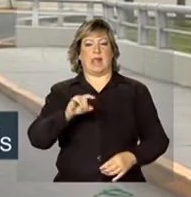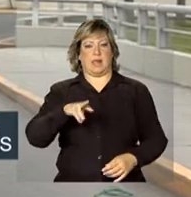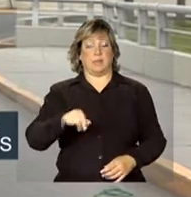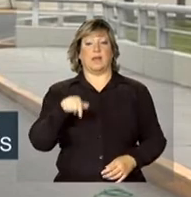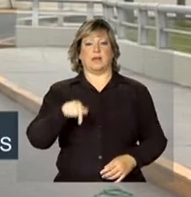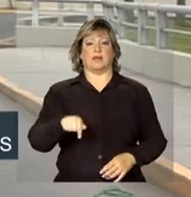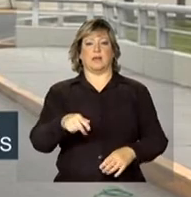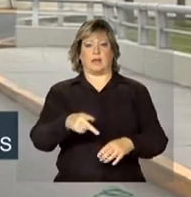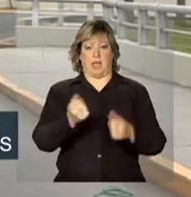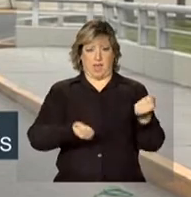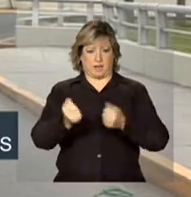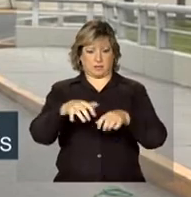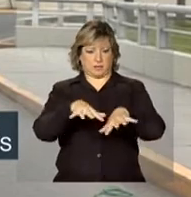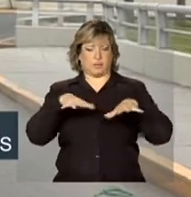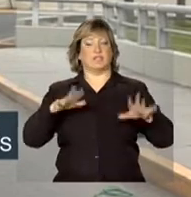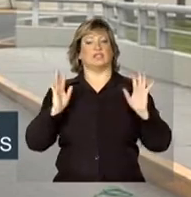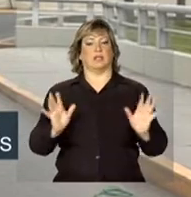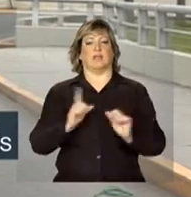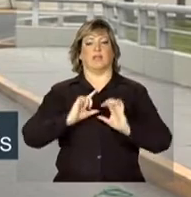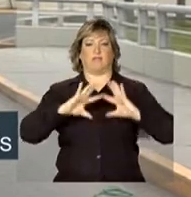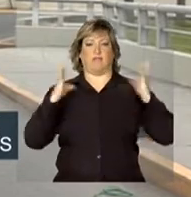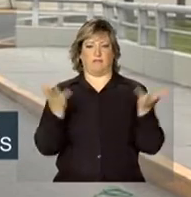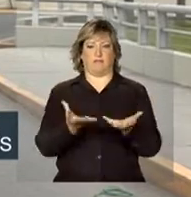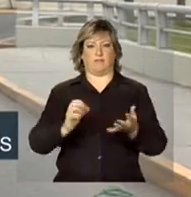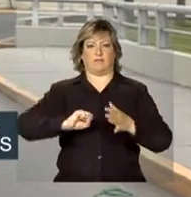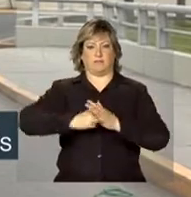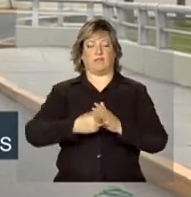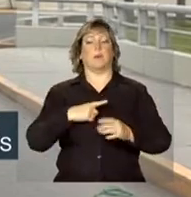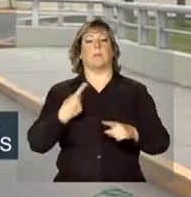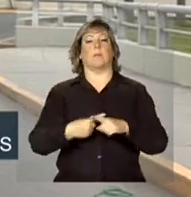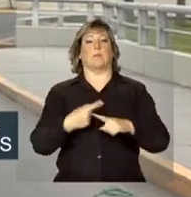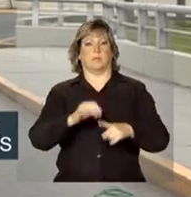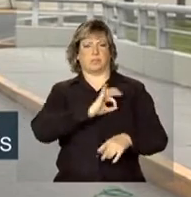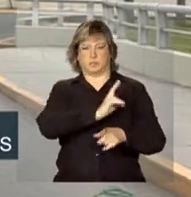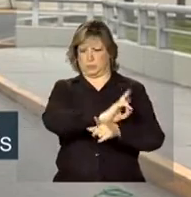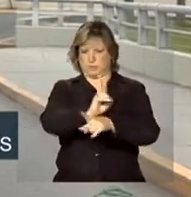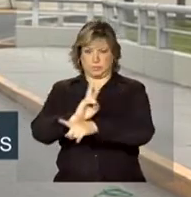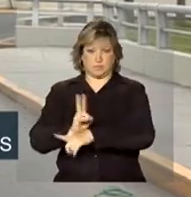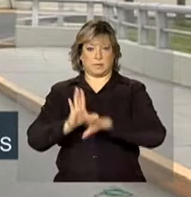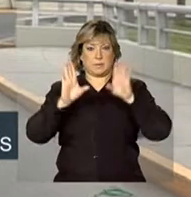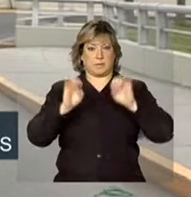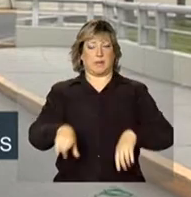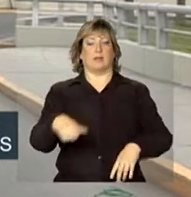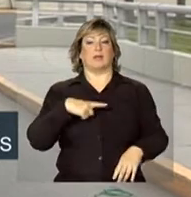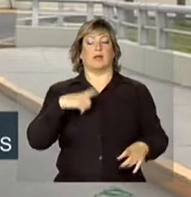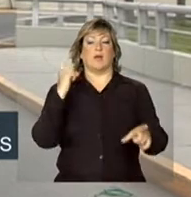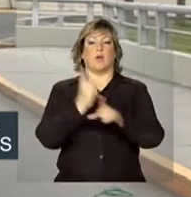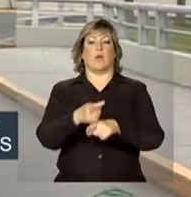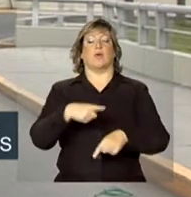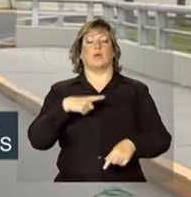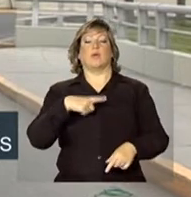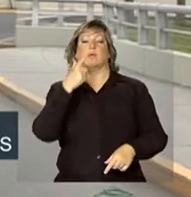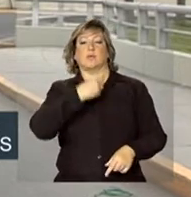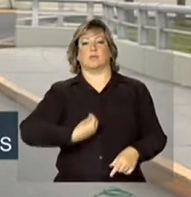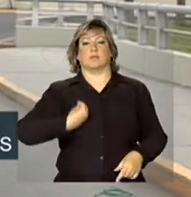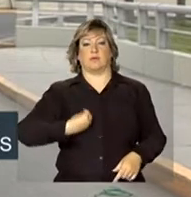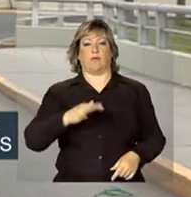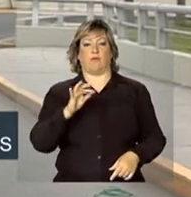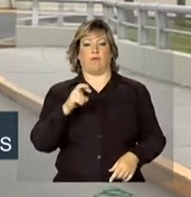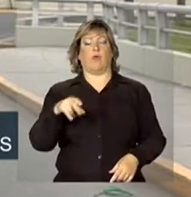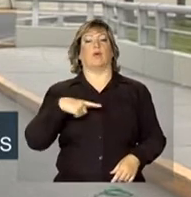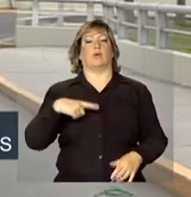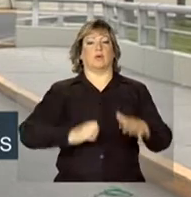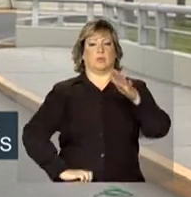nesta região já está fechado e o policiamento é intenso. O encontro acontece paralelamente ao fórum de